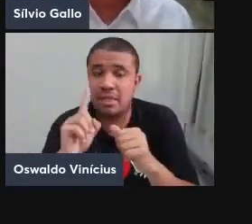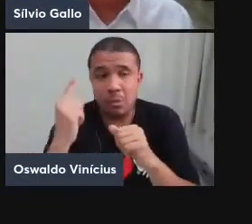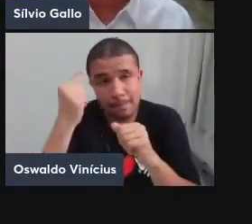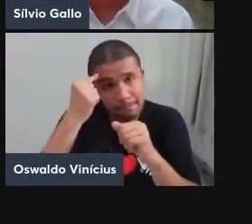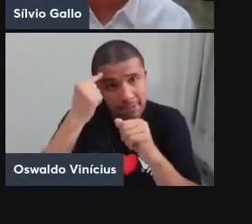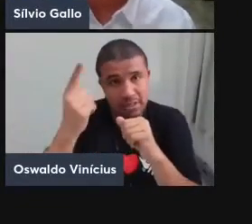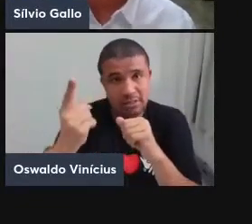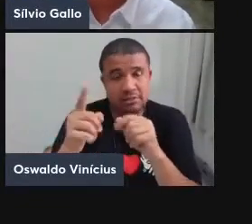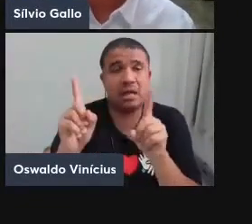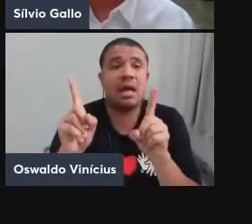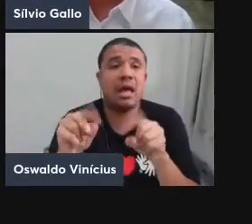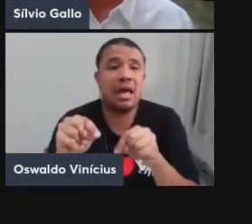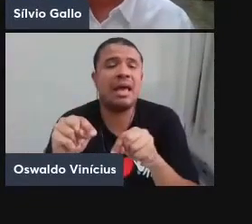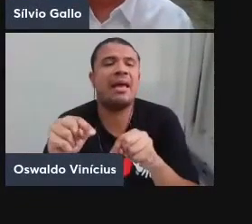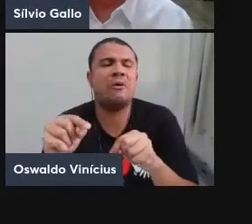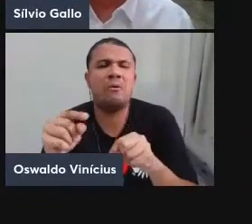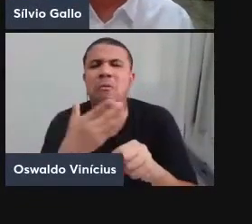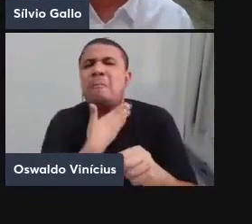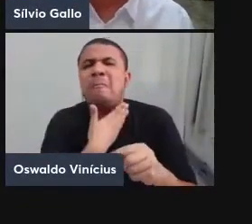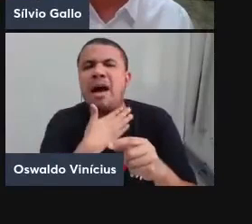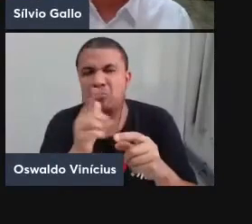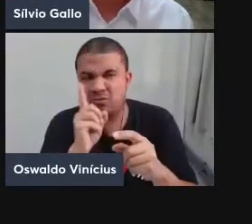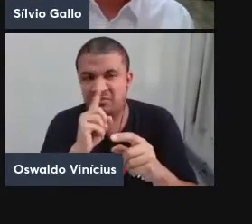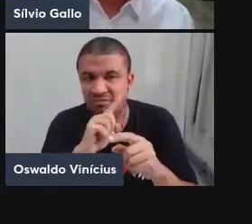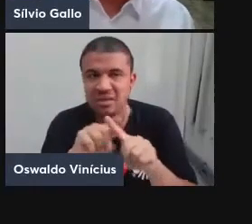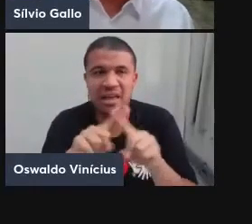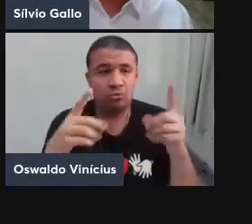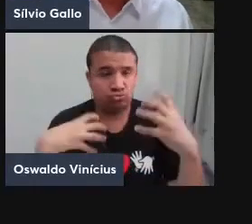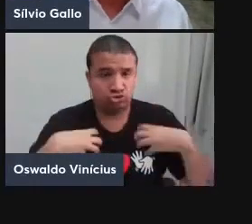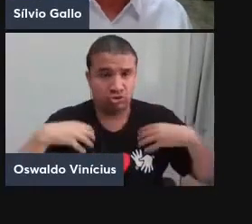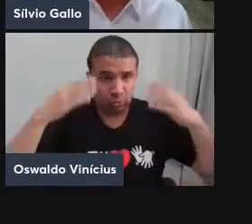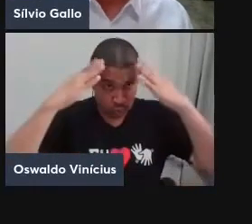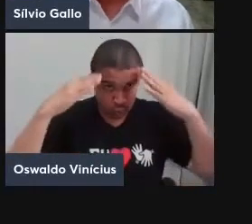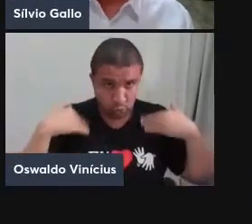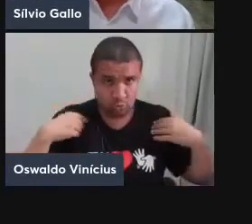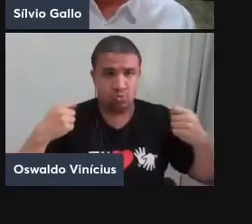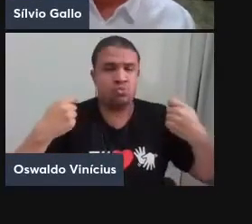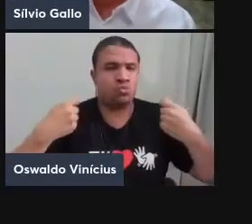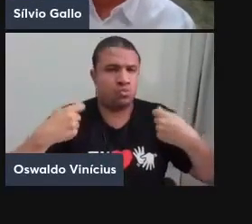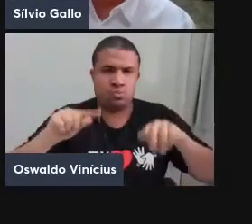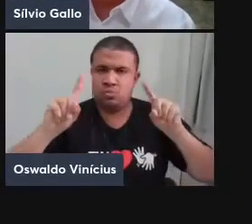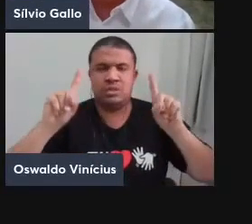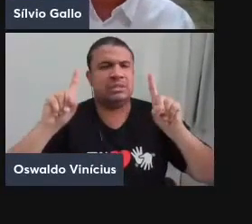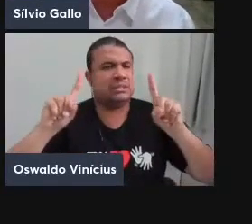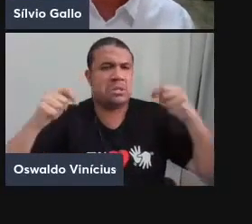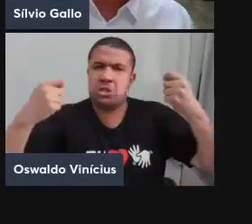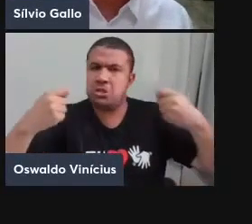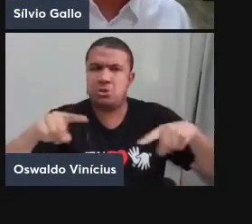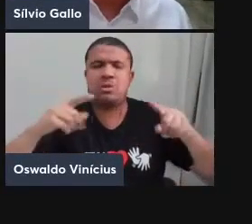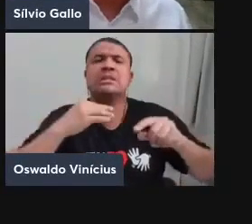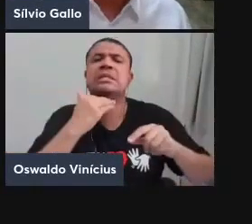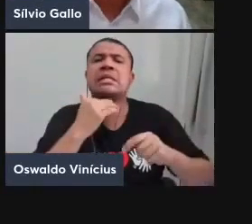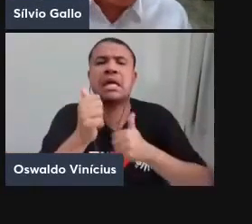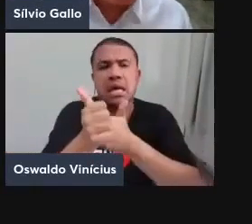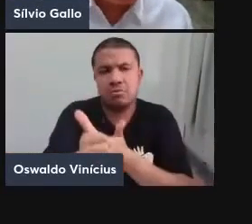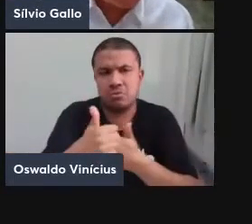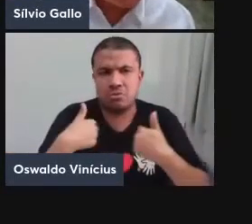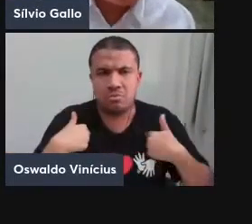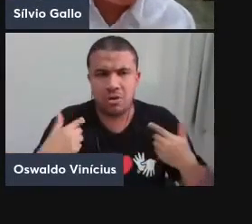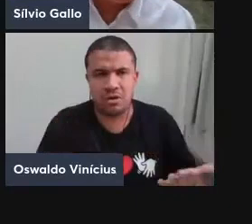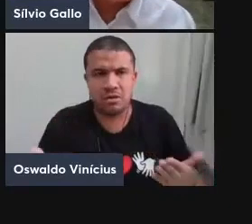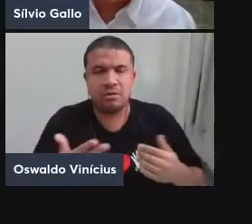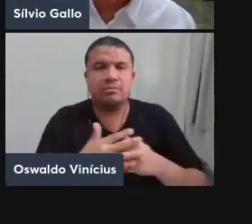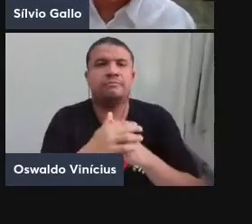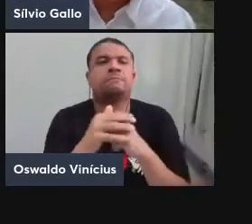esse é um papo torto, é só um jeito de corpo, não precisam, não precisa ninguém me acompanhar. Então,